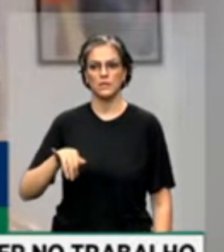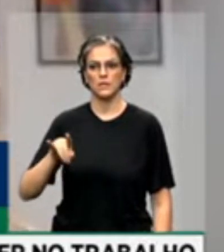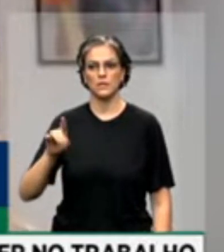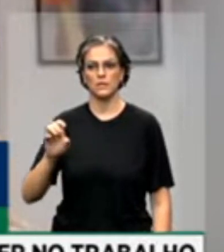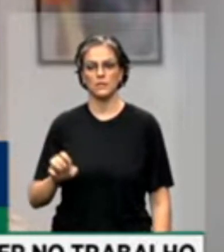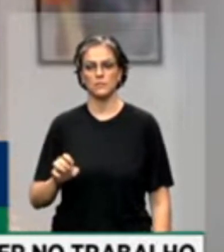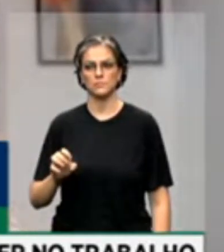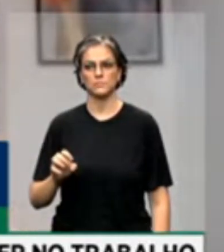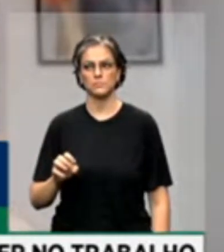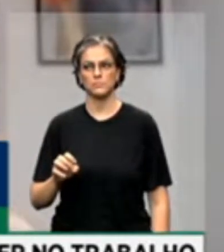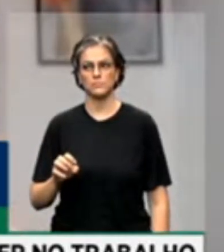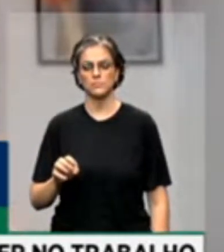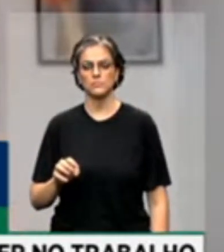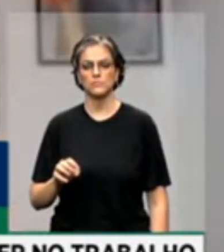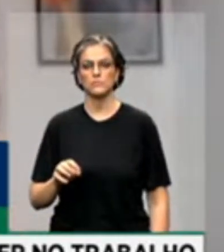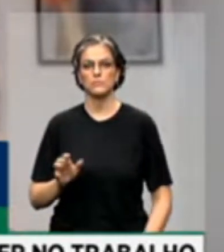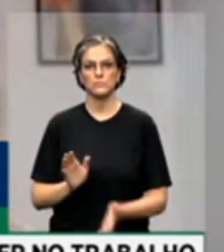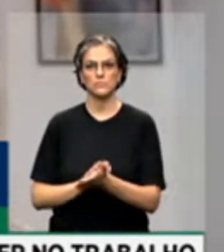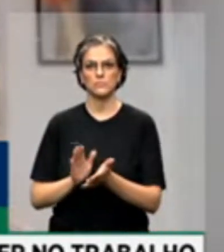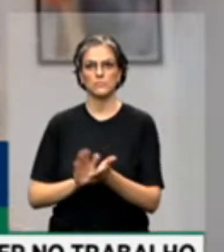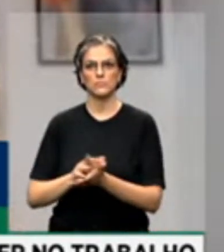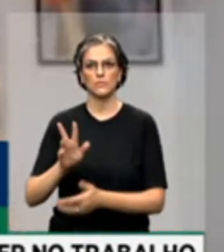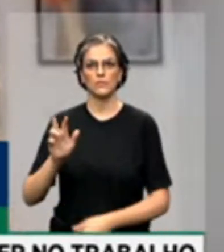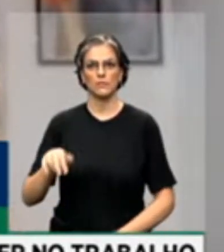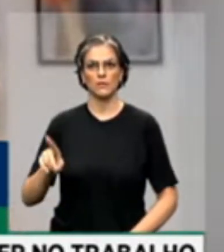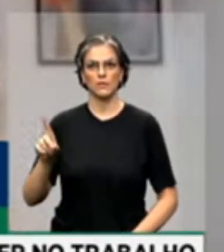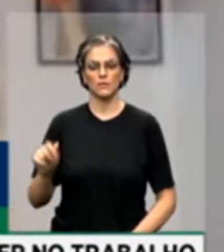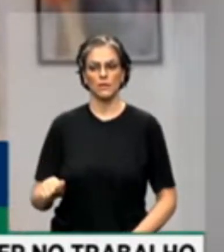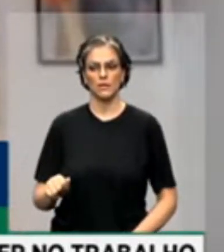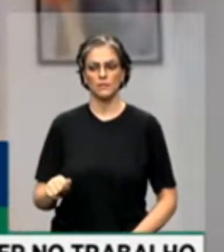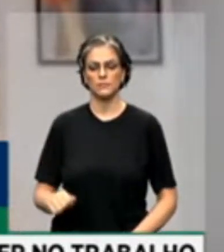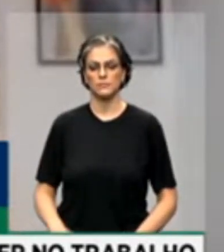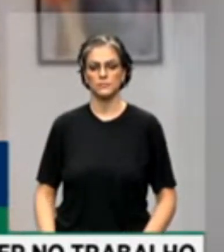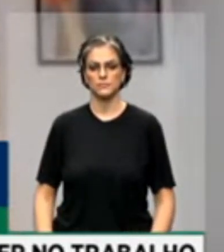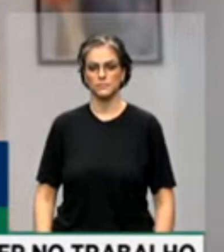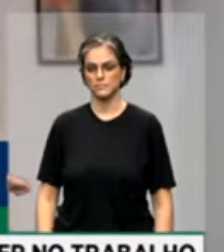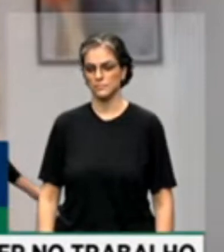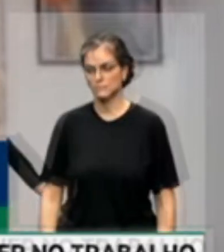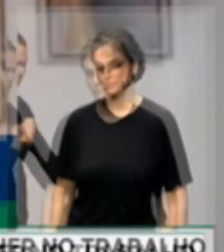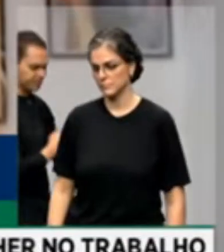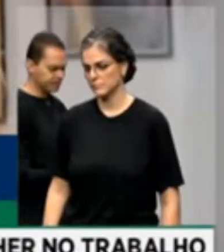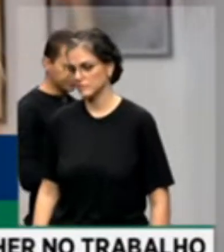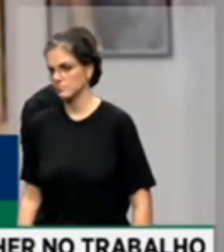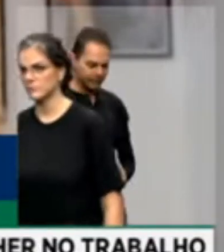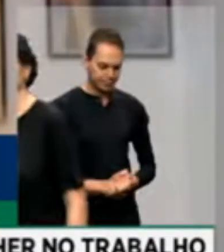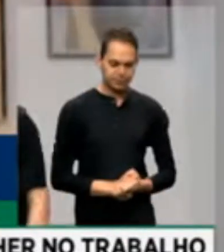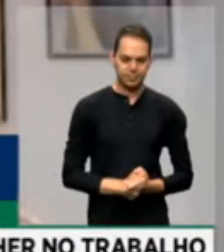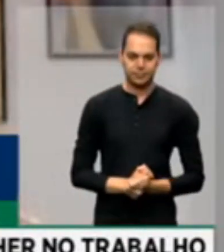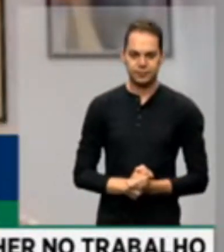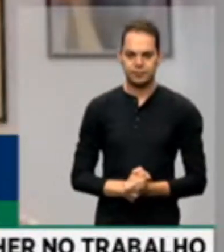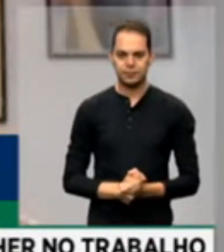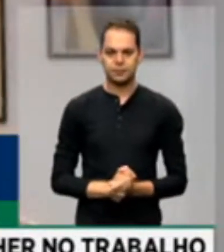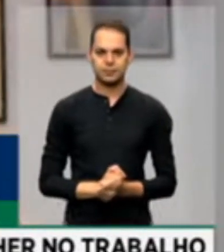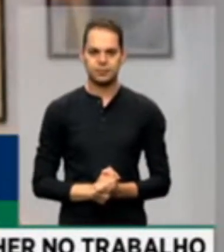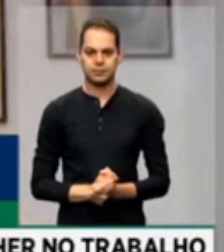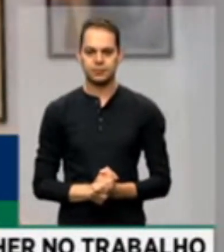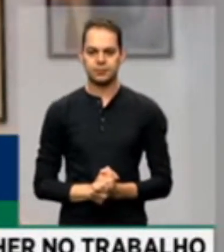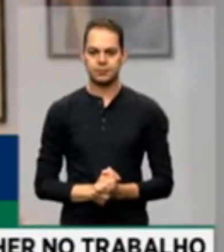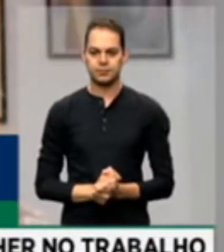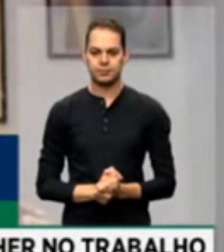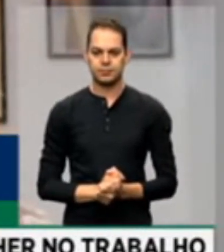relatora, a deputada Wanda Milani, e dizendo que desigualdade só se supera quando se reconhece que ela existe.